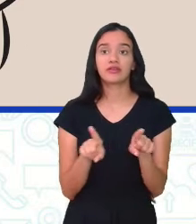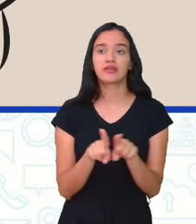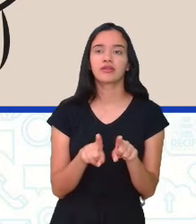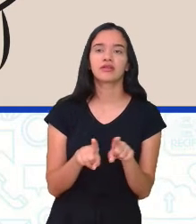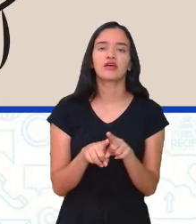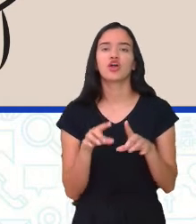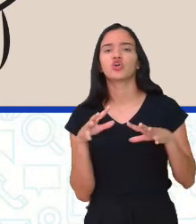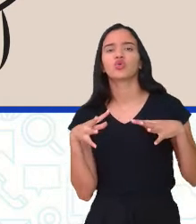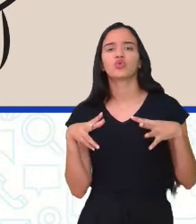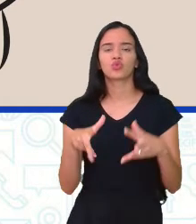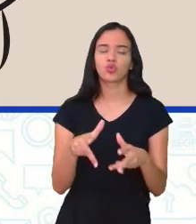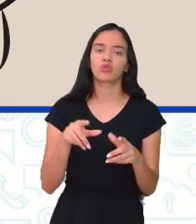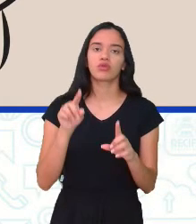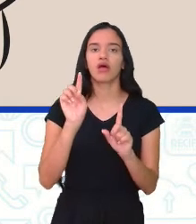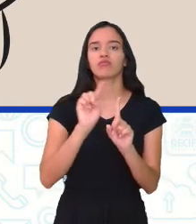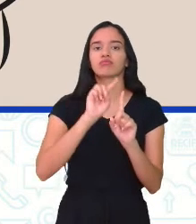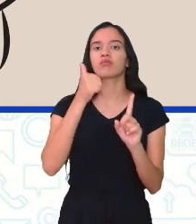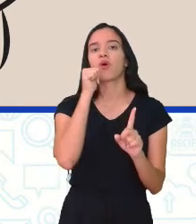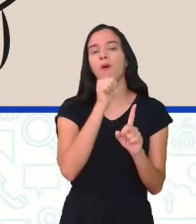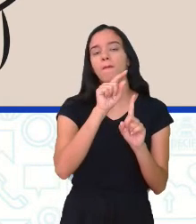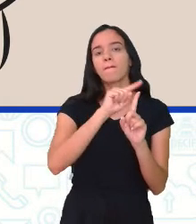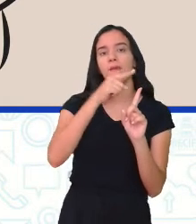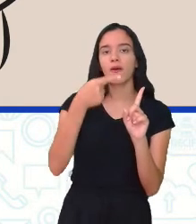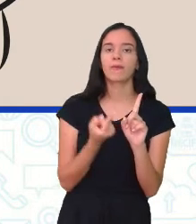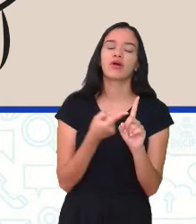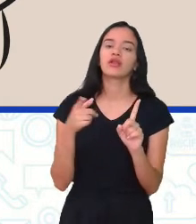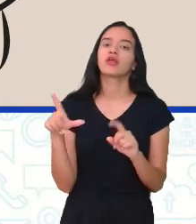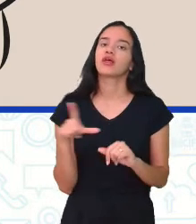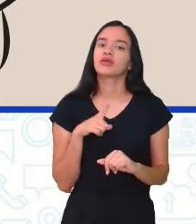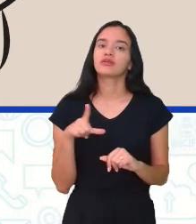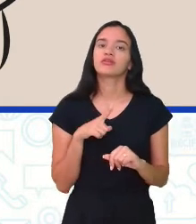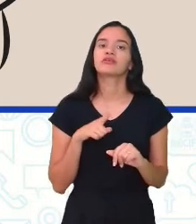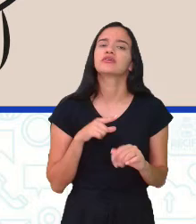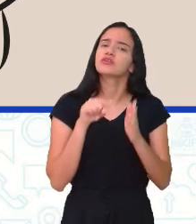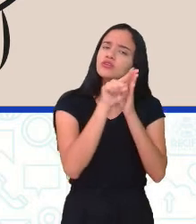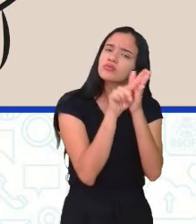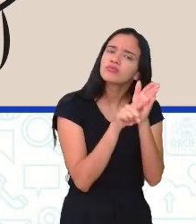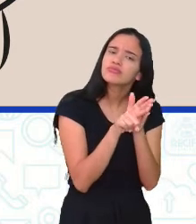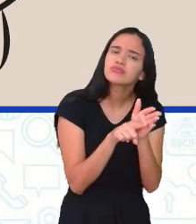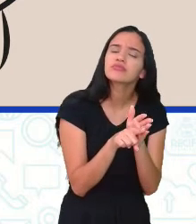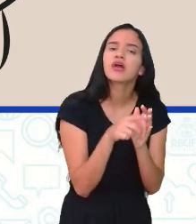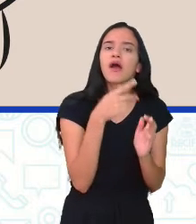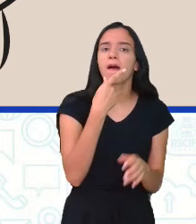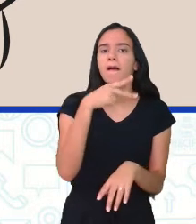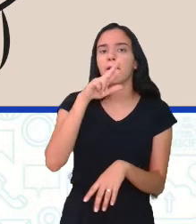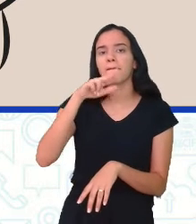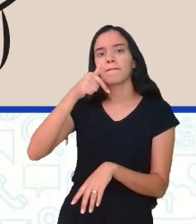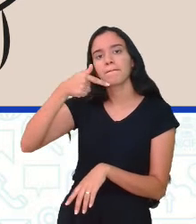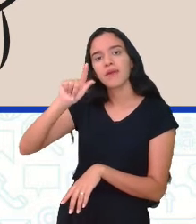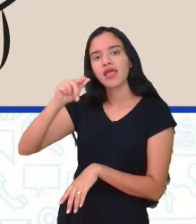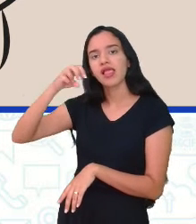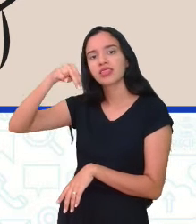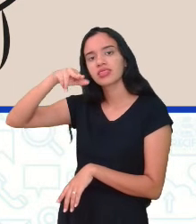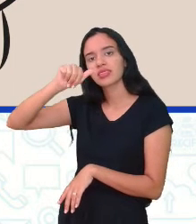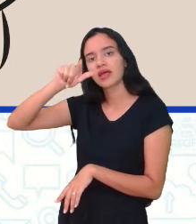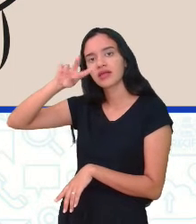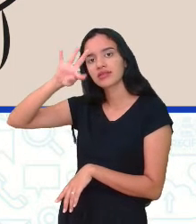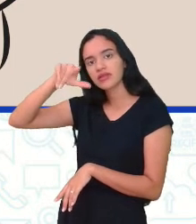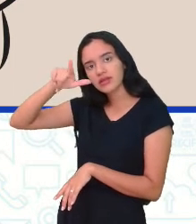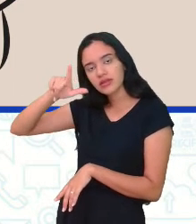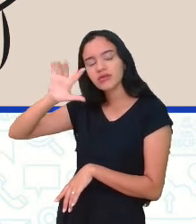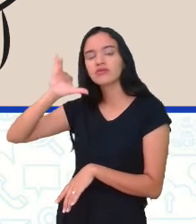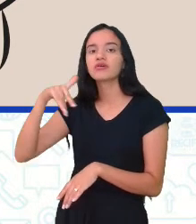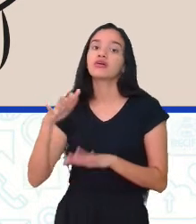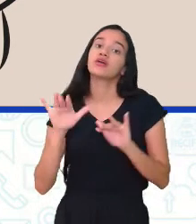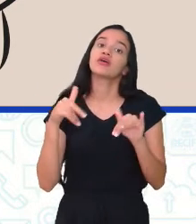e toda gestante ela deve fazer um rigoroso pré-natal a fim de evitar que o vírus passe para seu filho